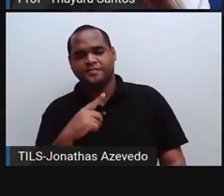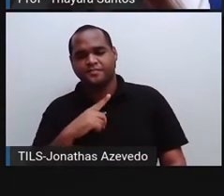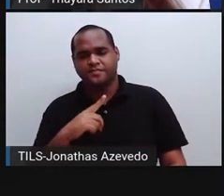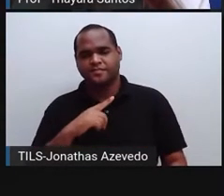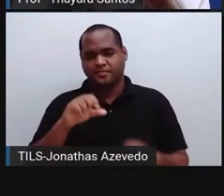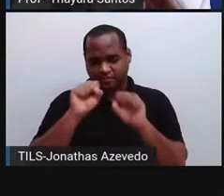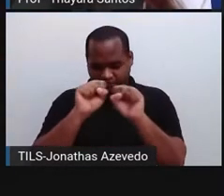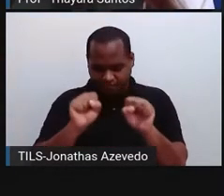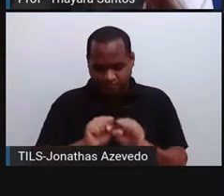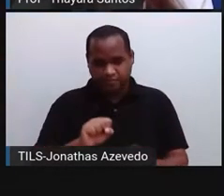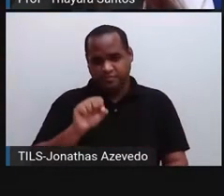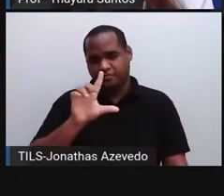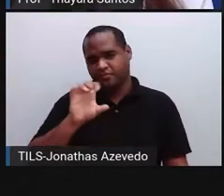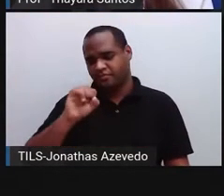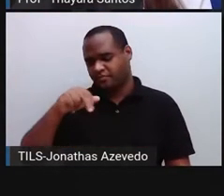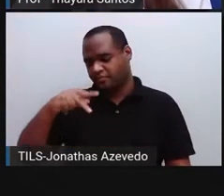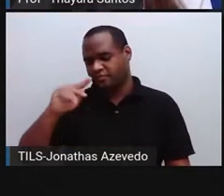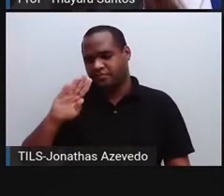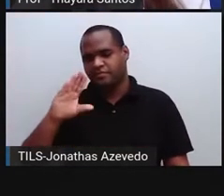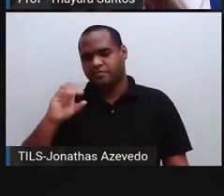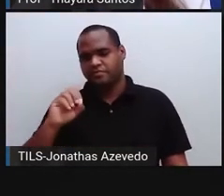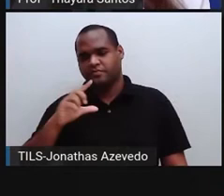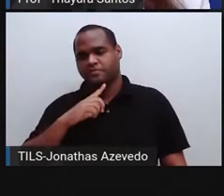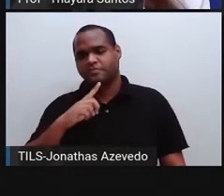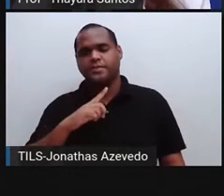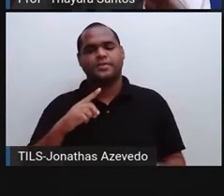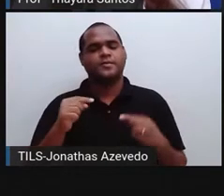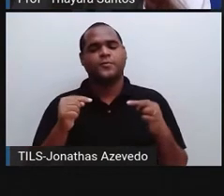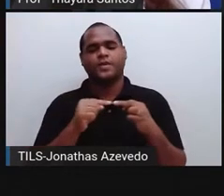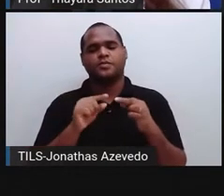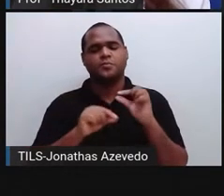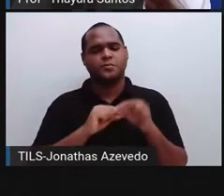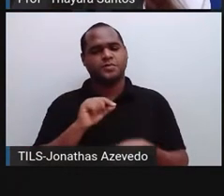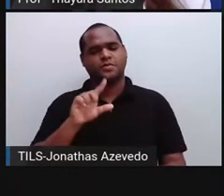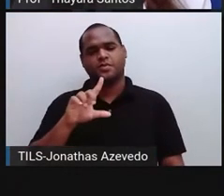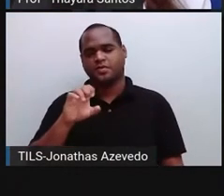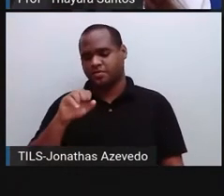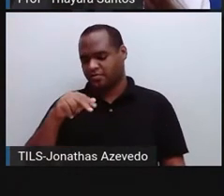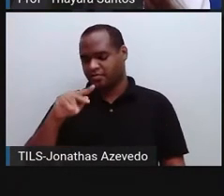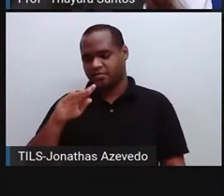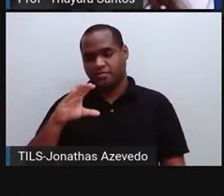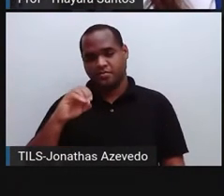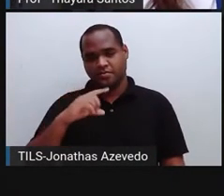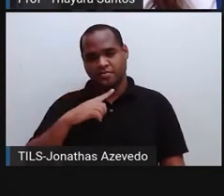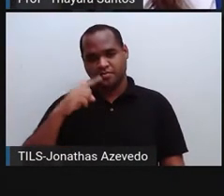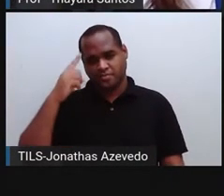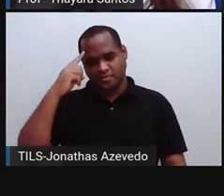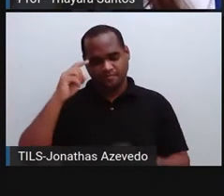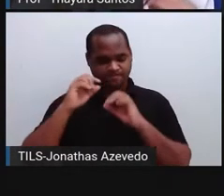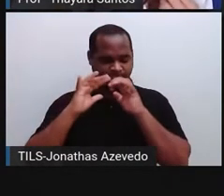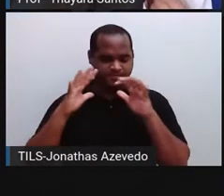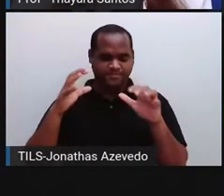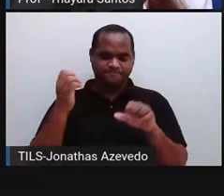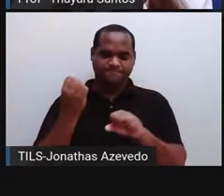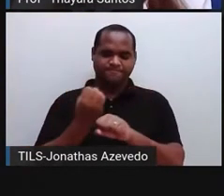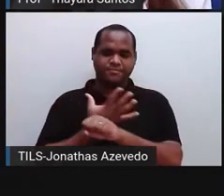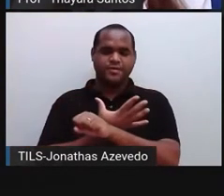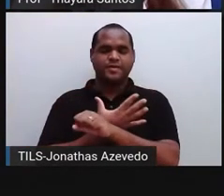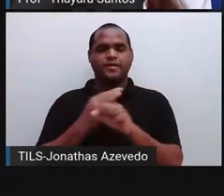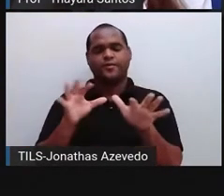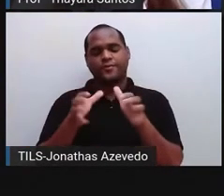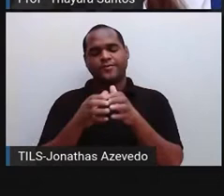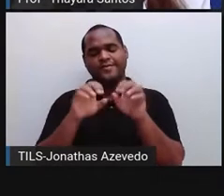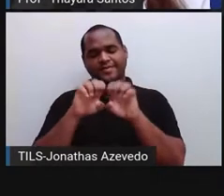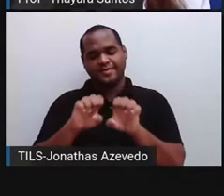o sistema límbico, que a gente chama. O sistema límbico ele também é conhecido como cérebro emocional e é um conjunto de